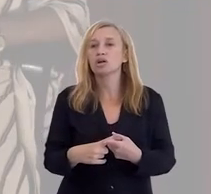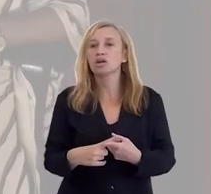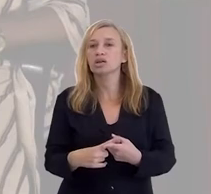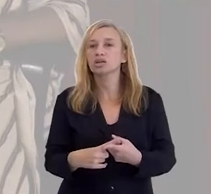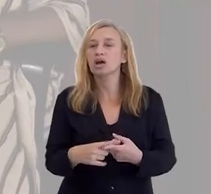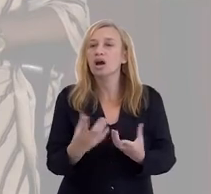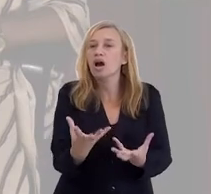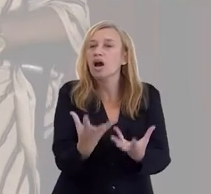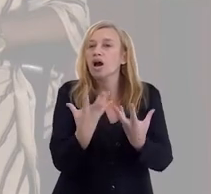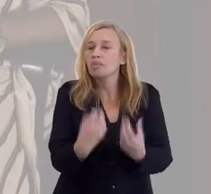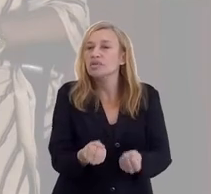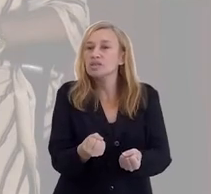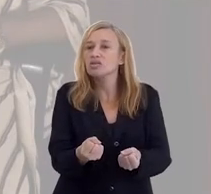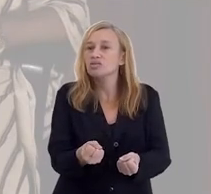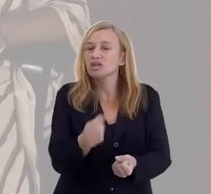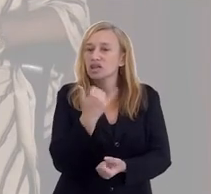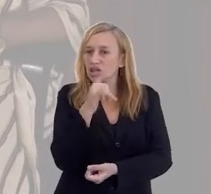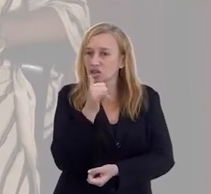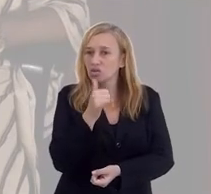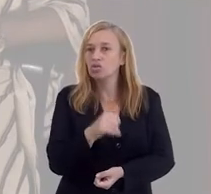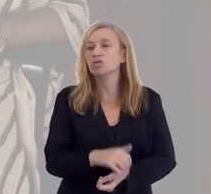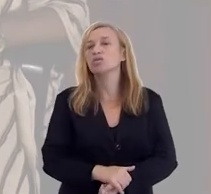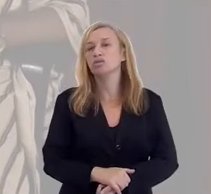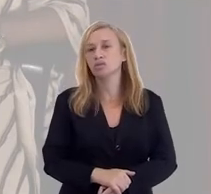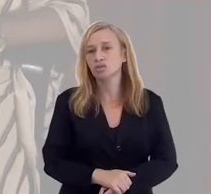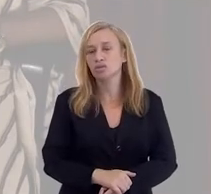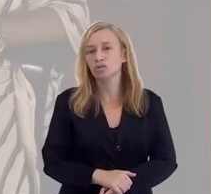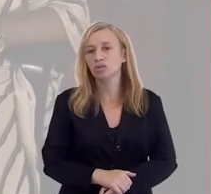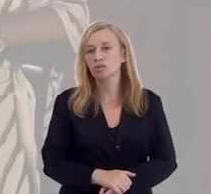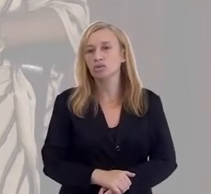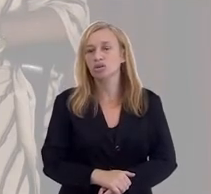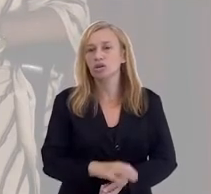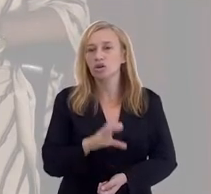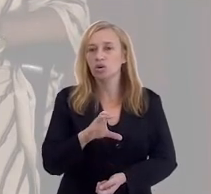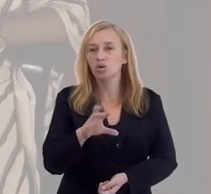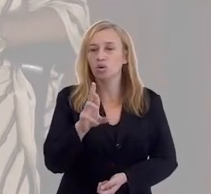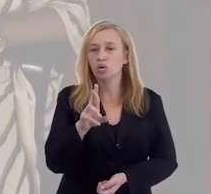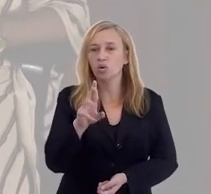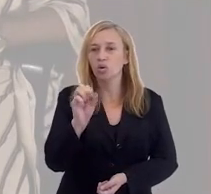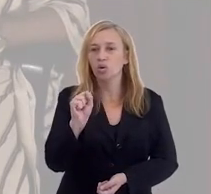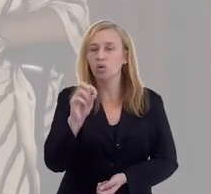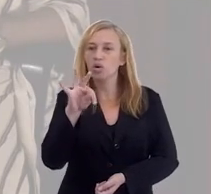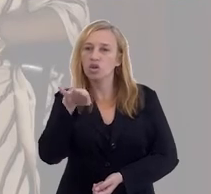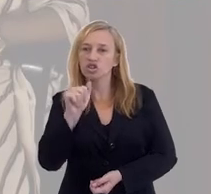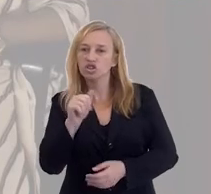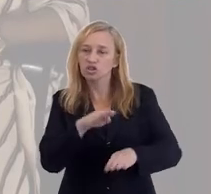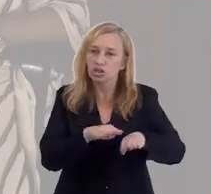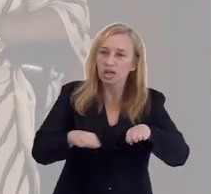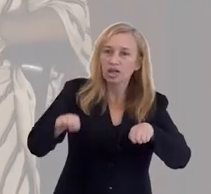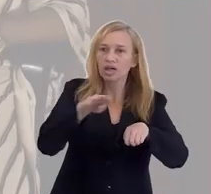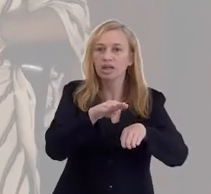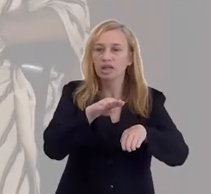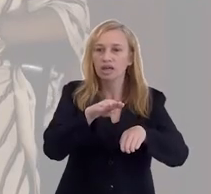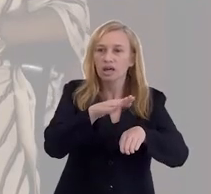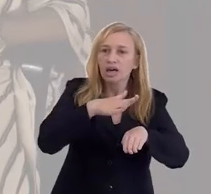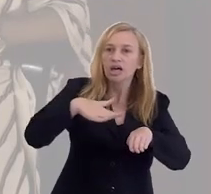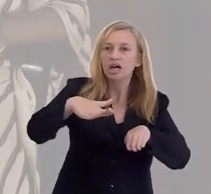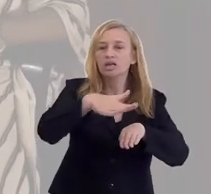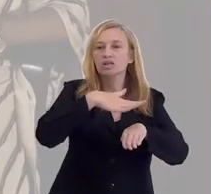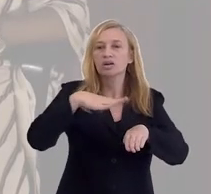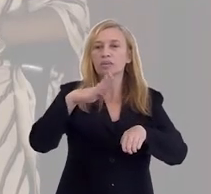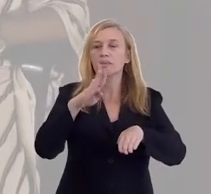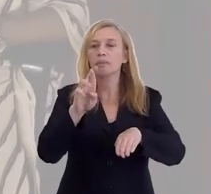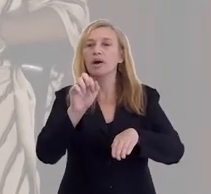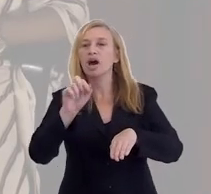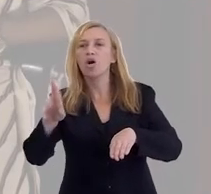Perfeito. Porque eles estão ali absorvendo aquela energia, eles estão no umbral, porque da crosta até essa zona é